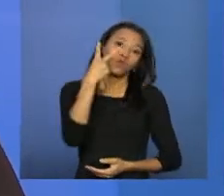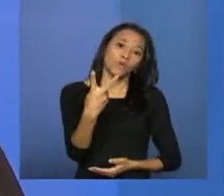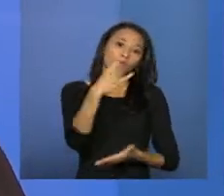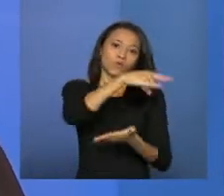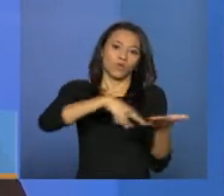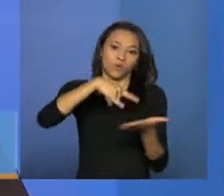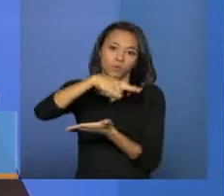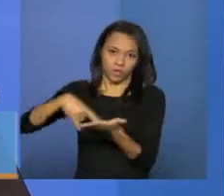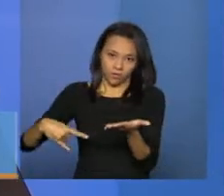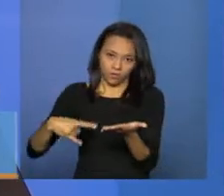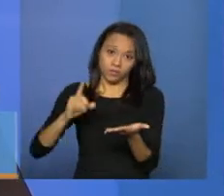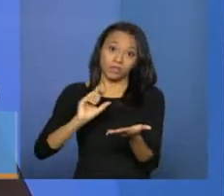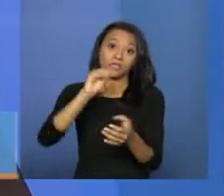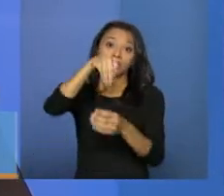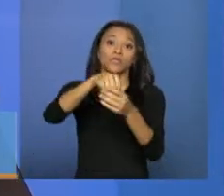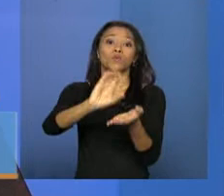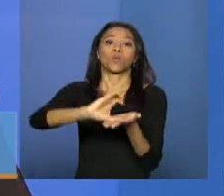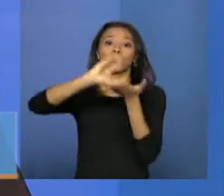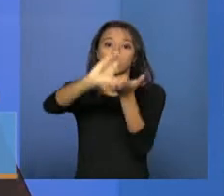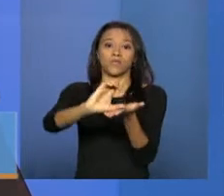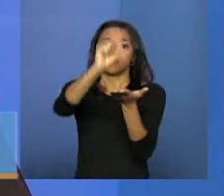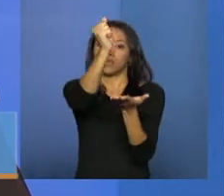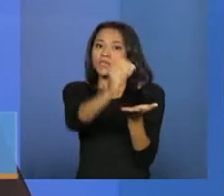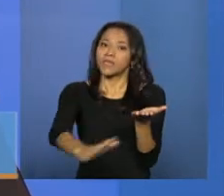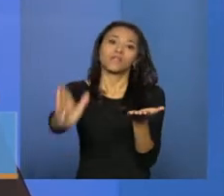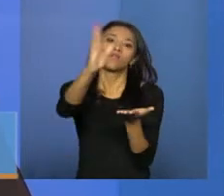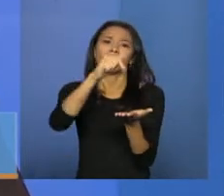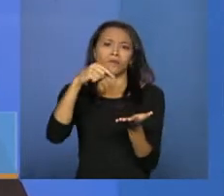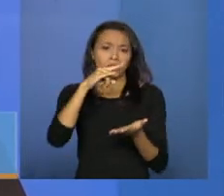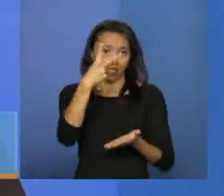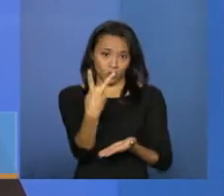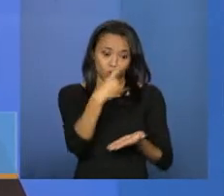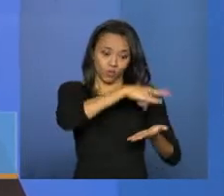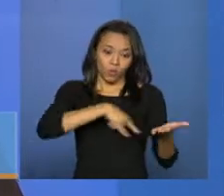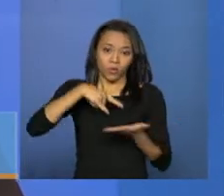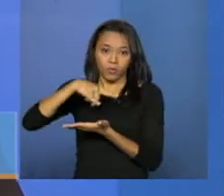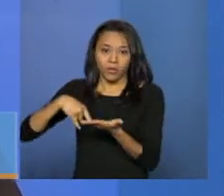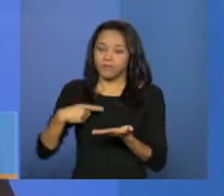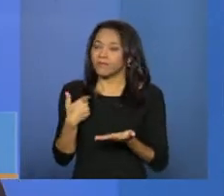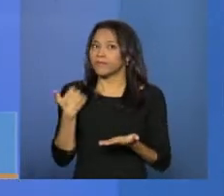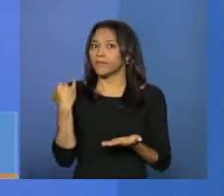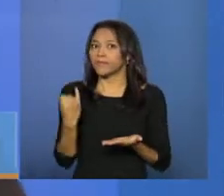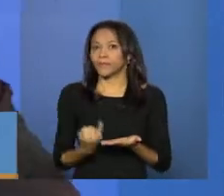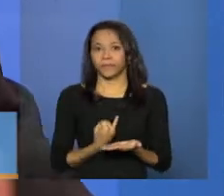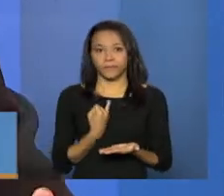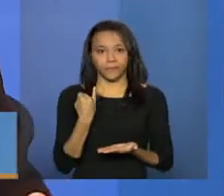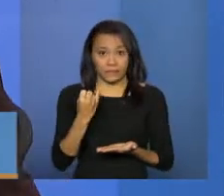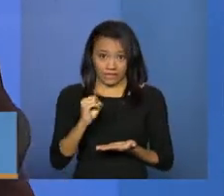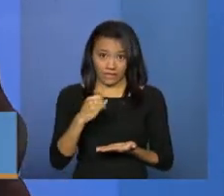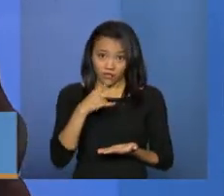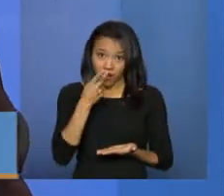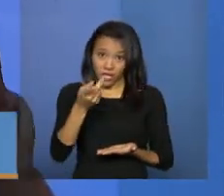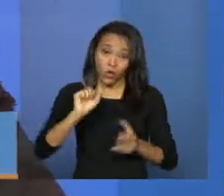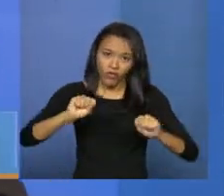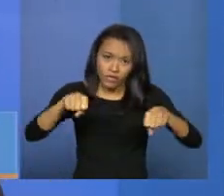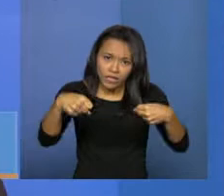do Conselho Nacional que elas são essenciais. Se nós estamos falando que nós estamos fortalecendo o pacto federativo, nós temos